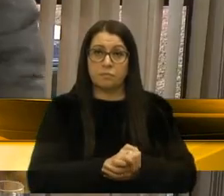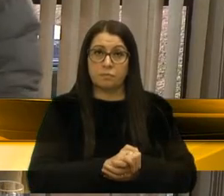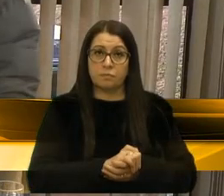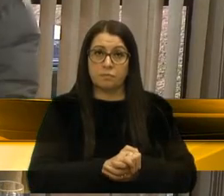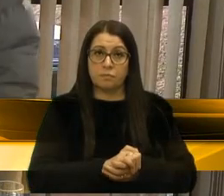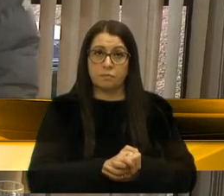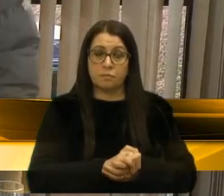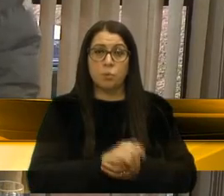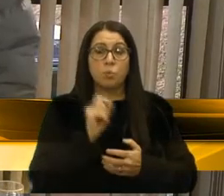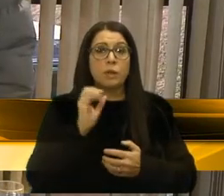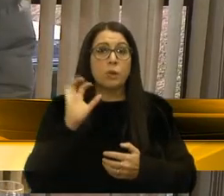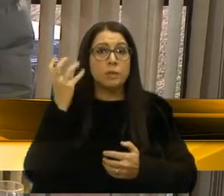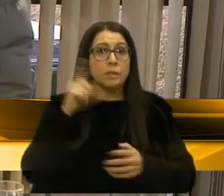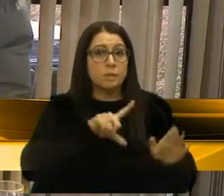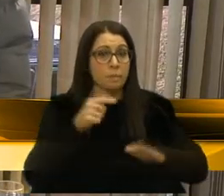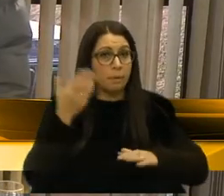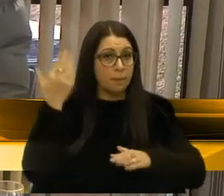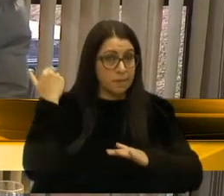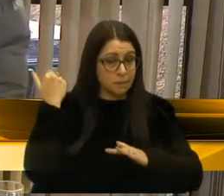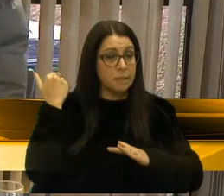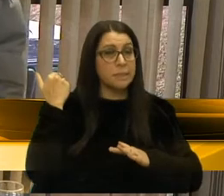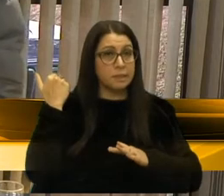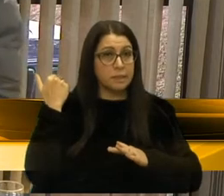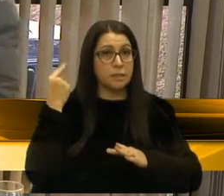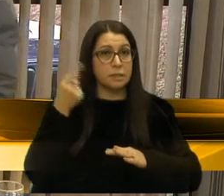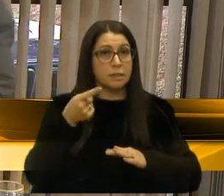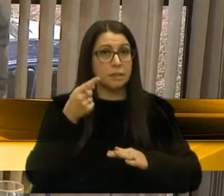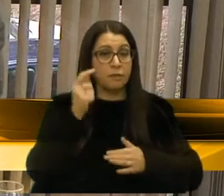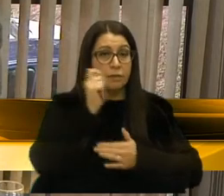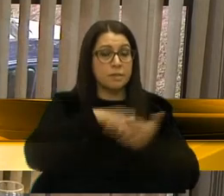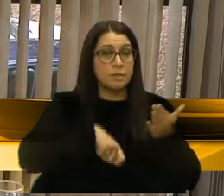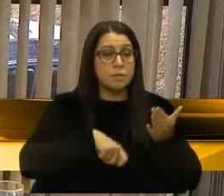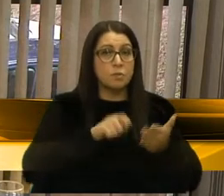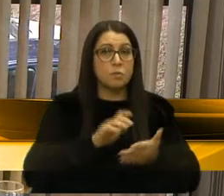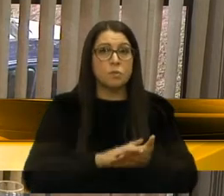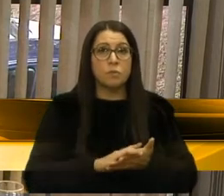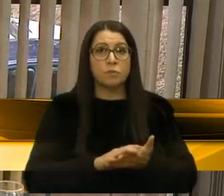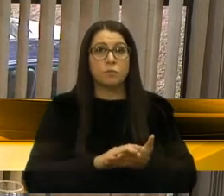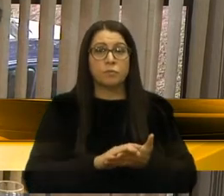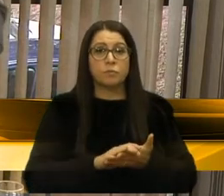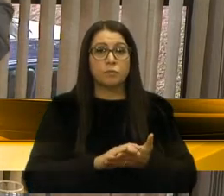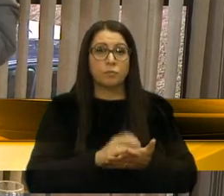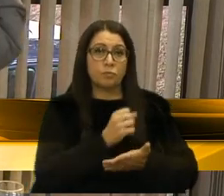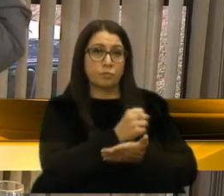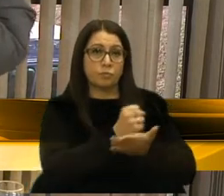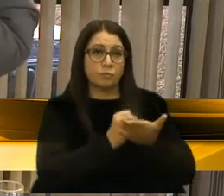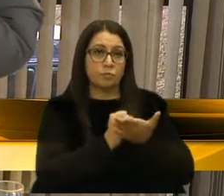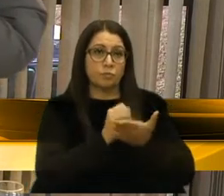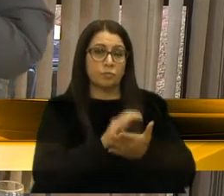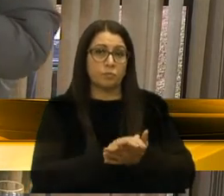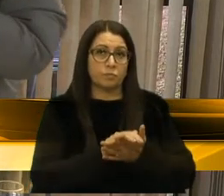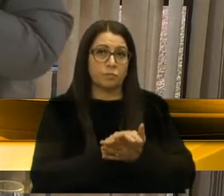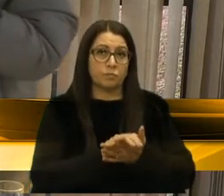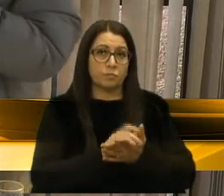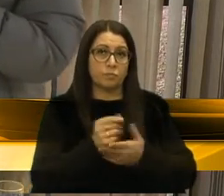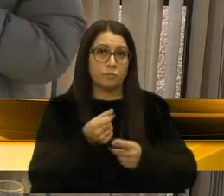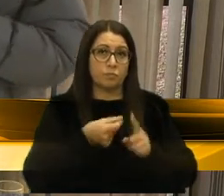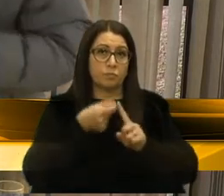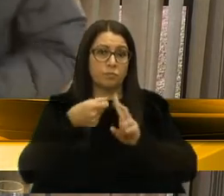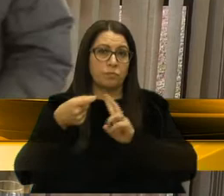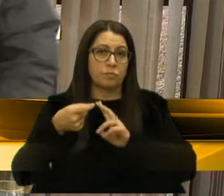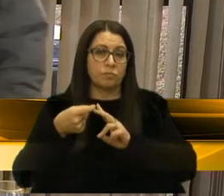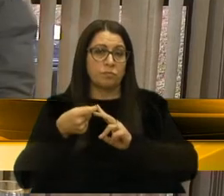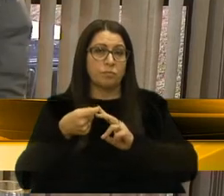o que aconteceu semana passada, que foi a assinatura do contrato de financiamento da Caixa